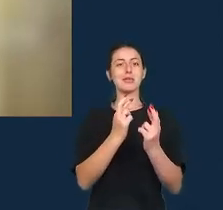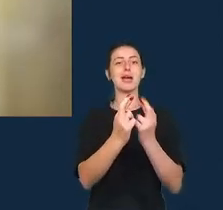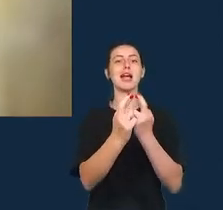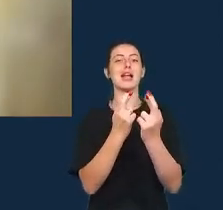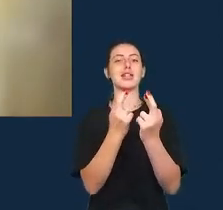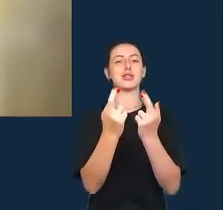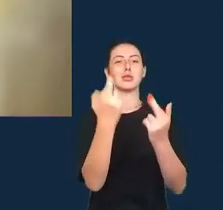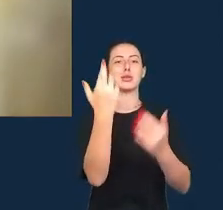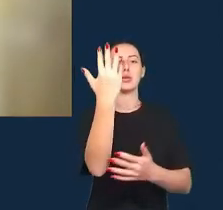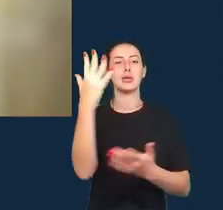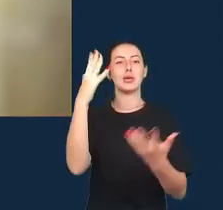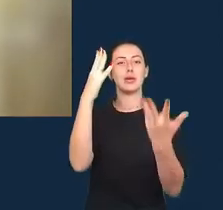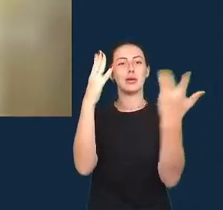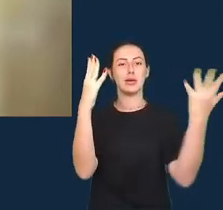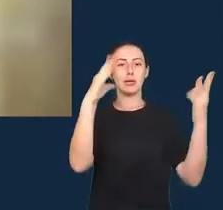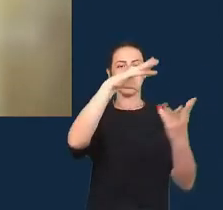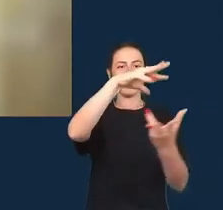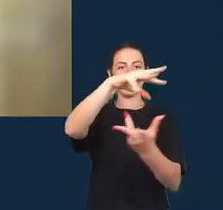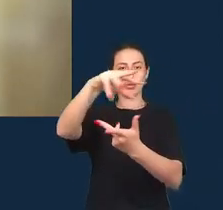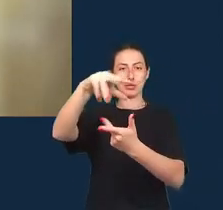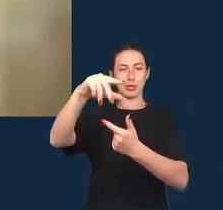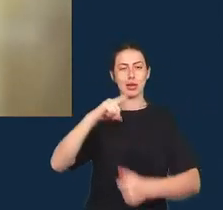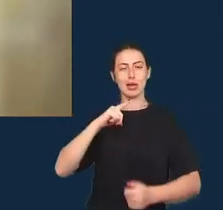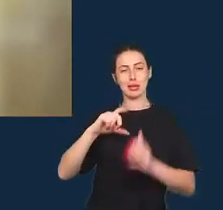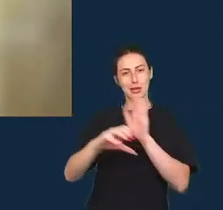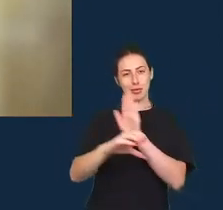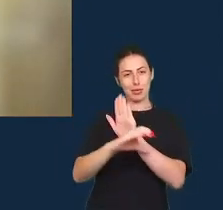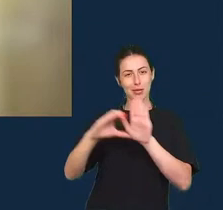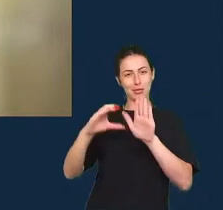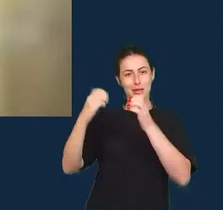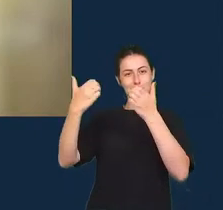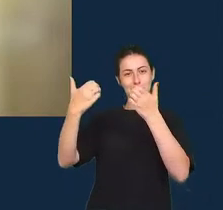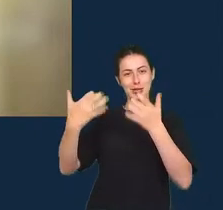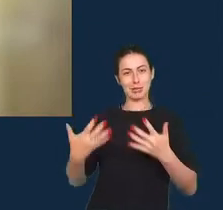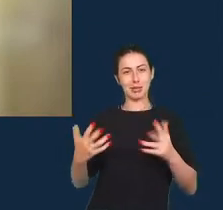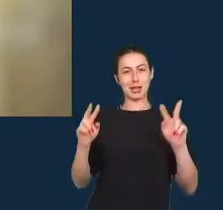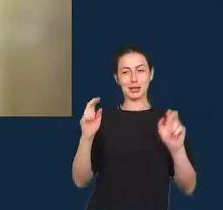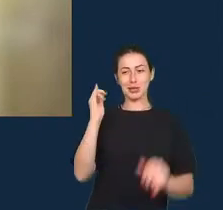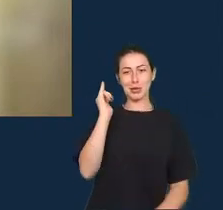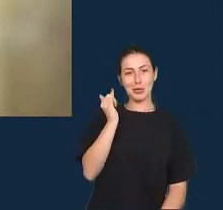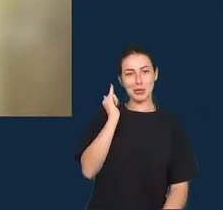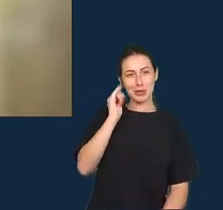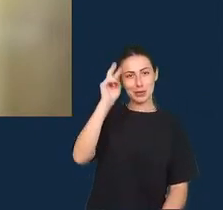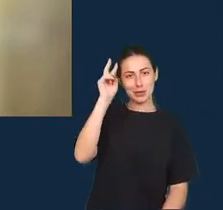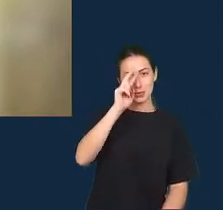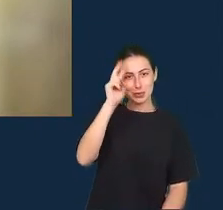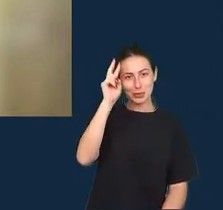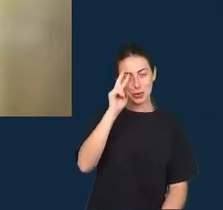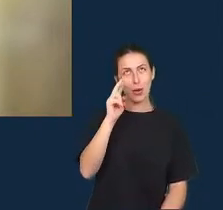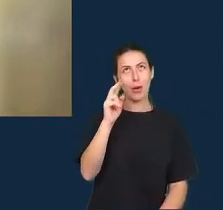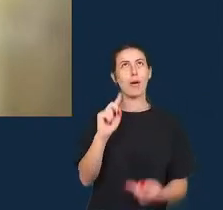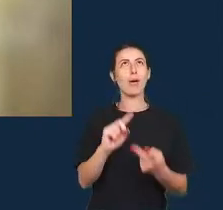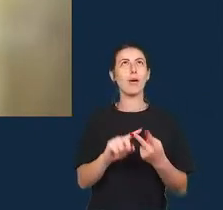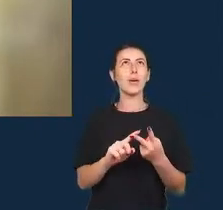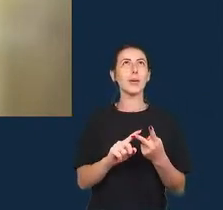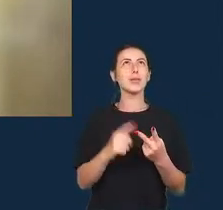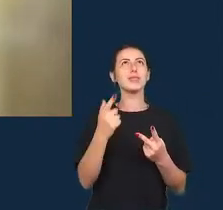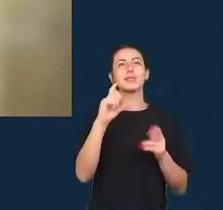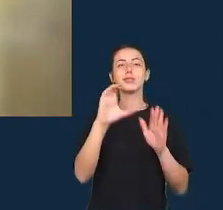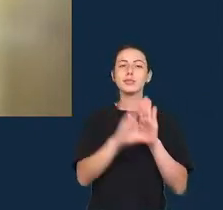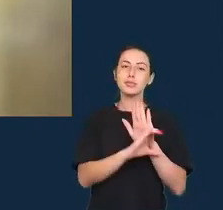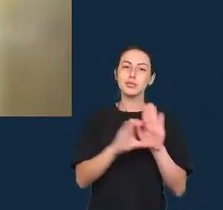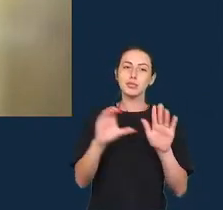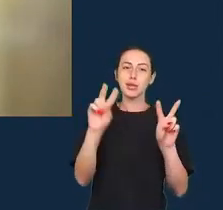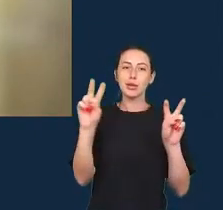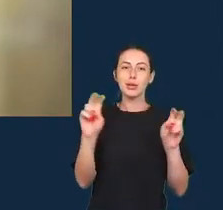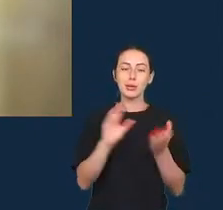que fala sobre a contação de histórias e também tem um capítulo sobre dados como